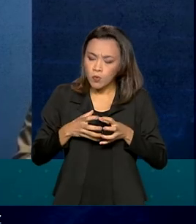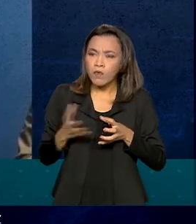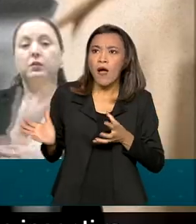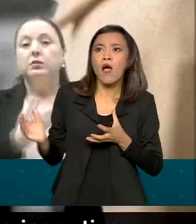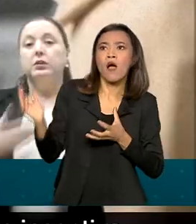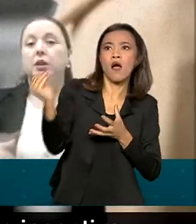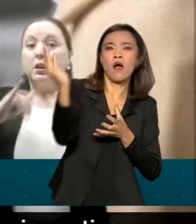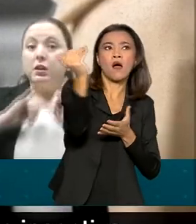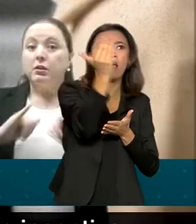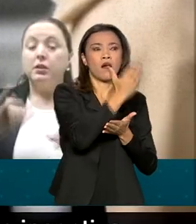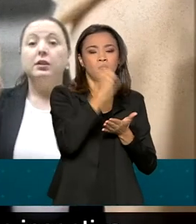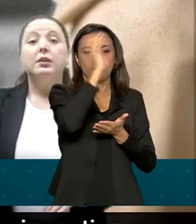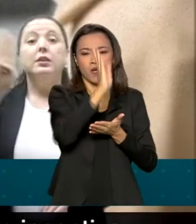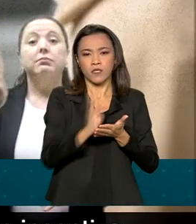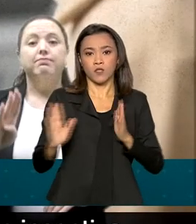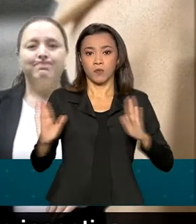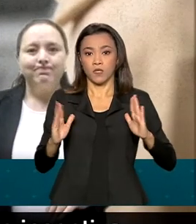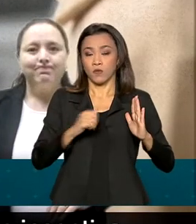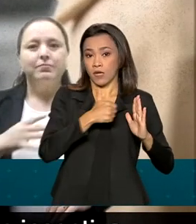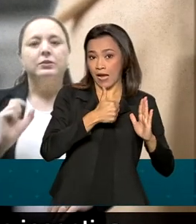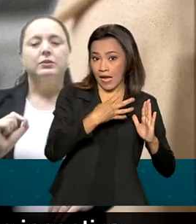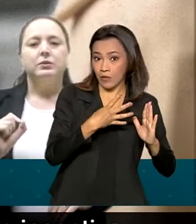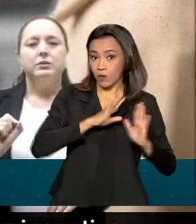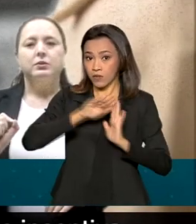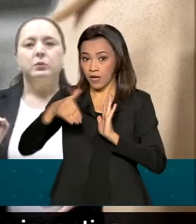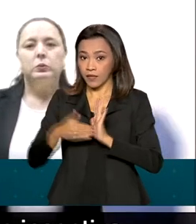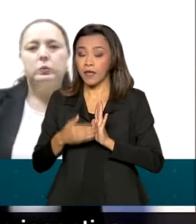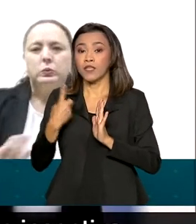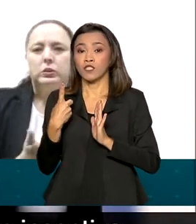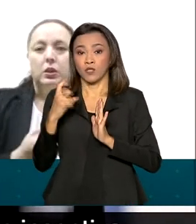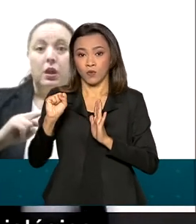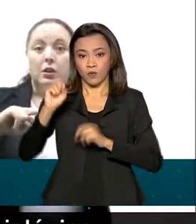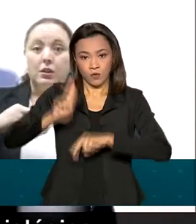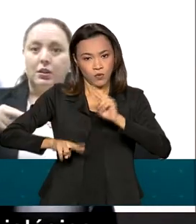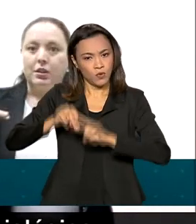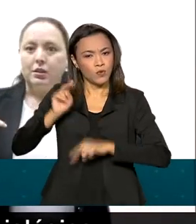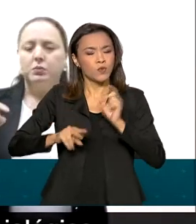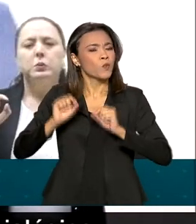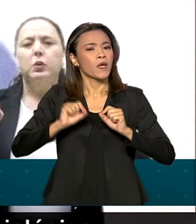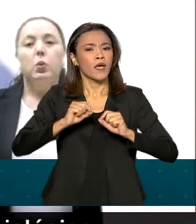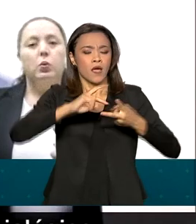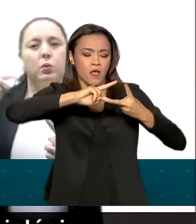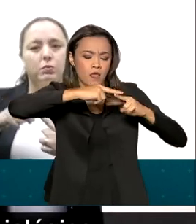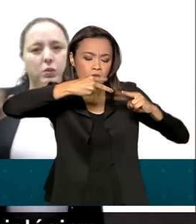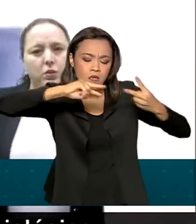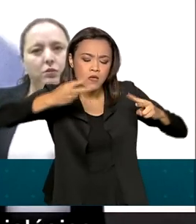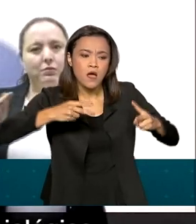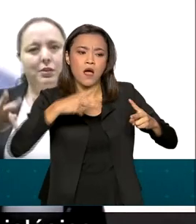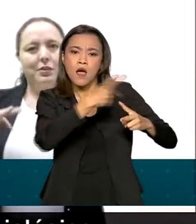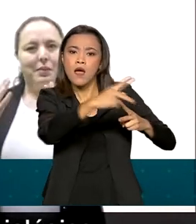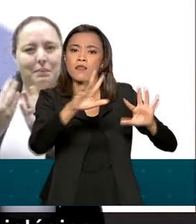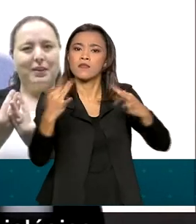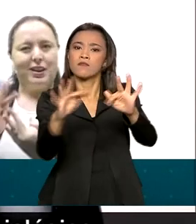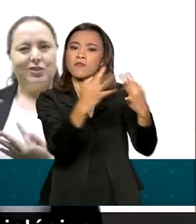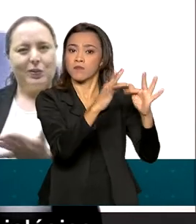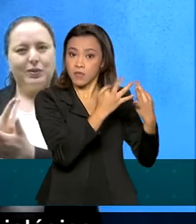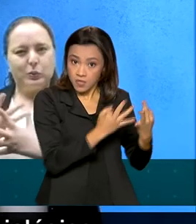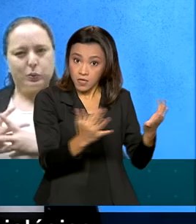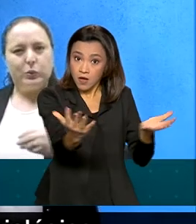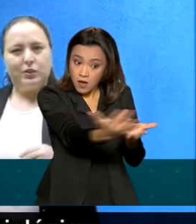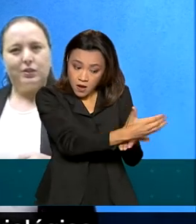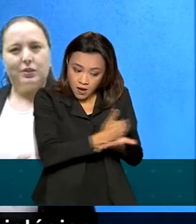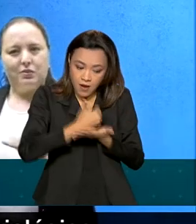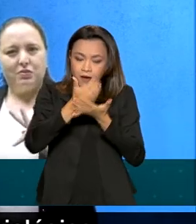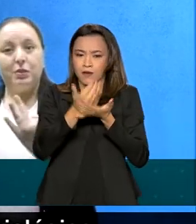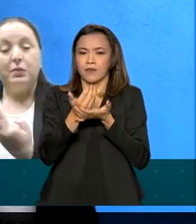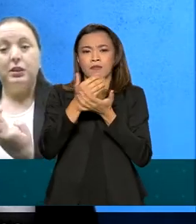todo o país, entre os dias 14 e 18 de junho, materiais biológicos de familiares e formar